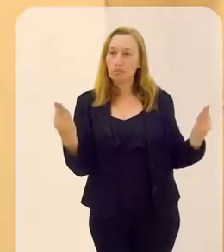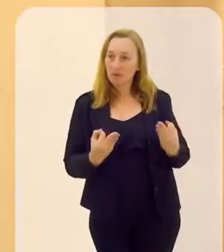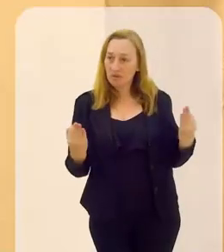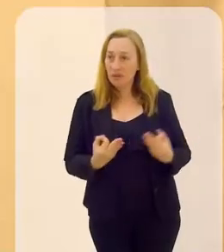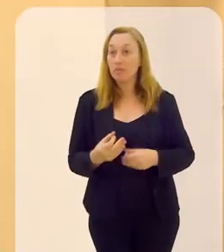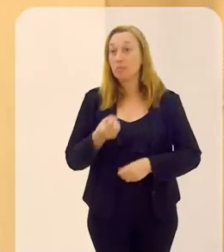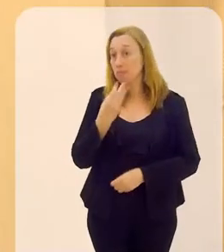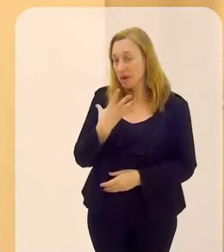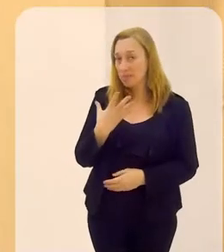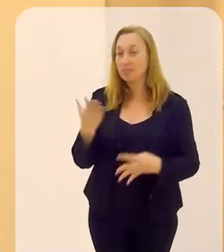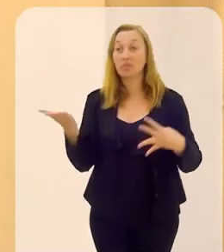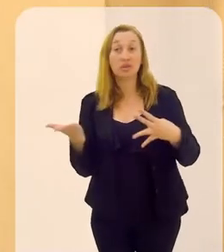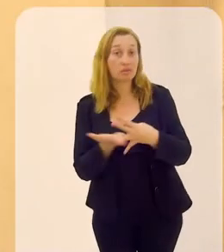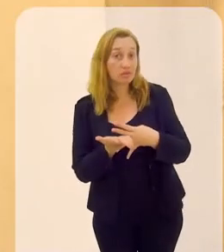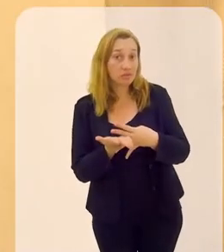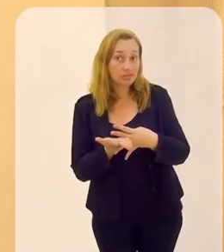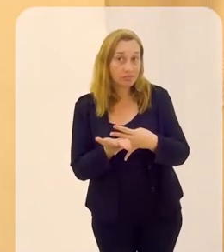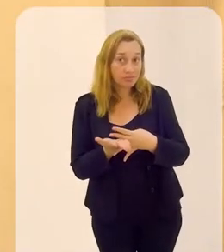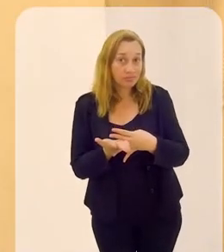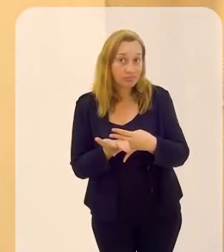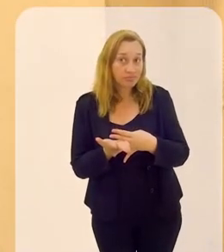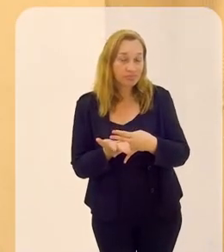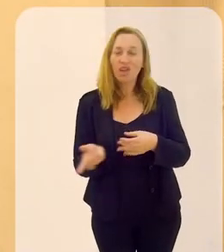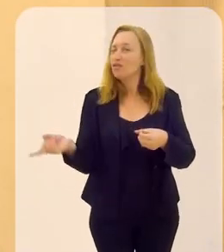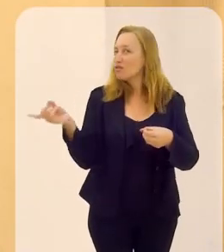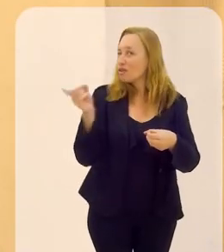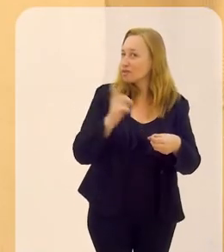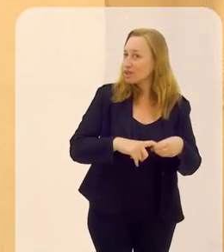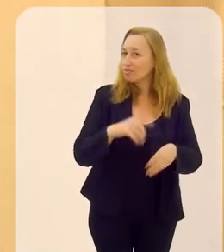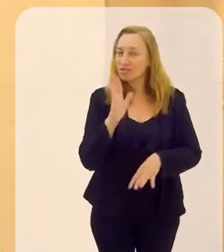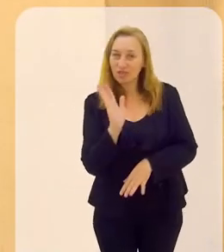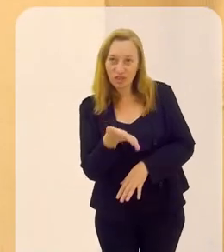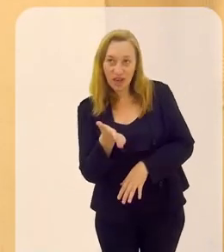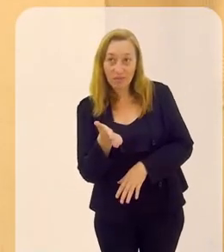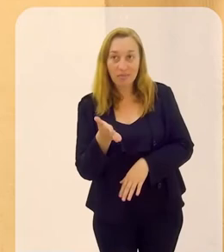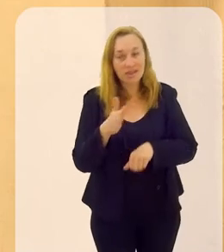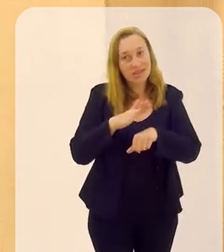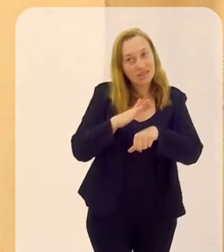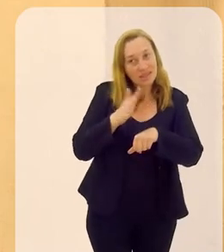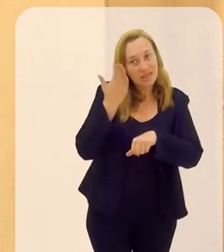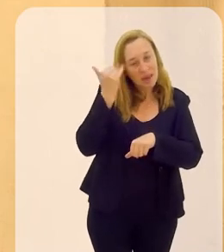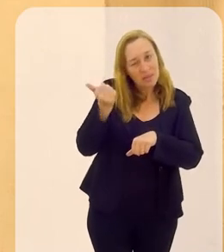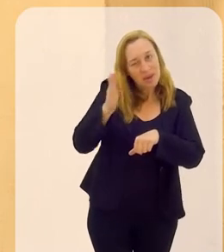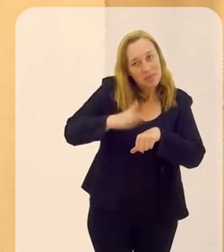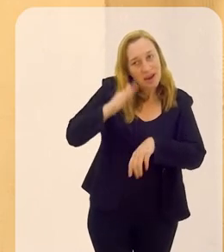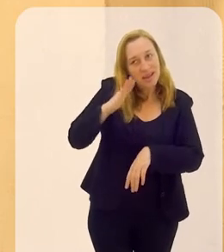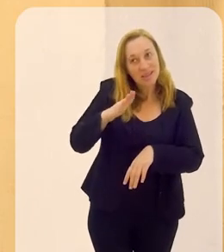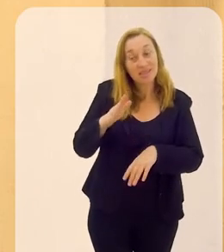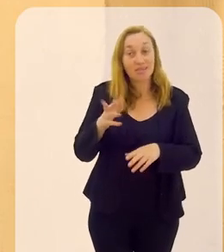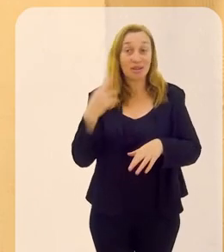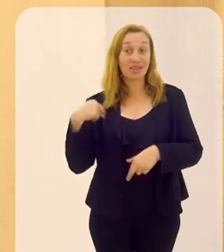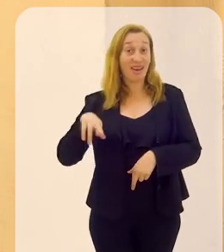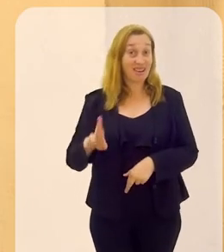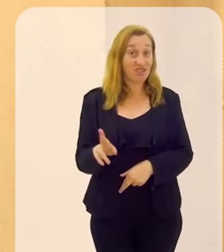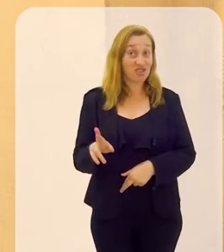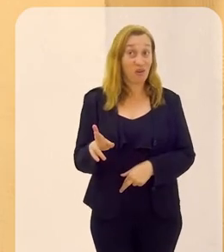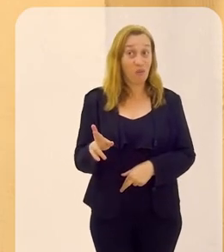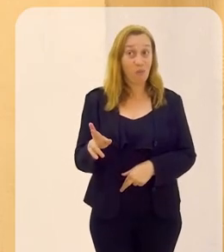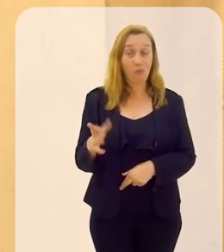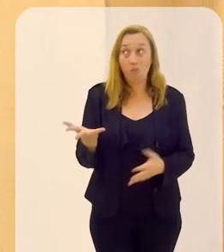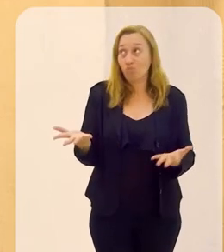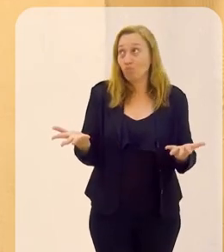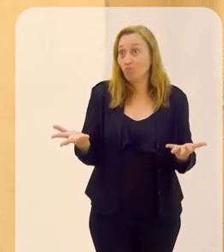Perfeito. Bem, nós vamos a um intervalo e voltamos já para saber um pouco mais sobre essa religião